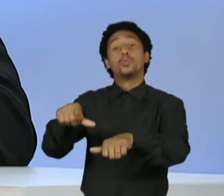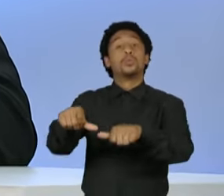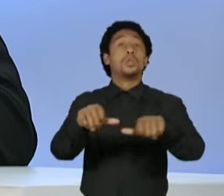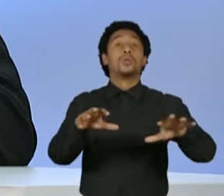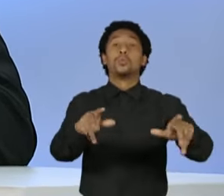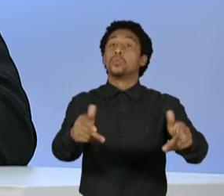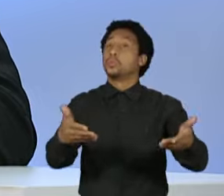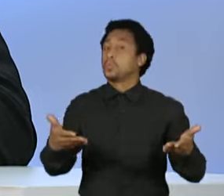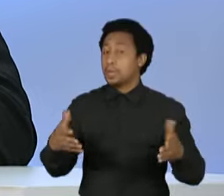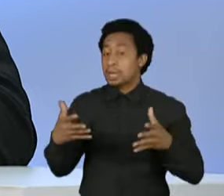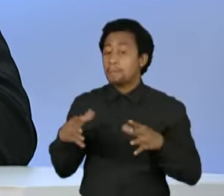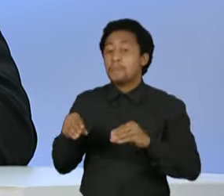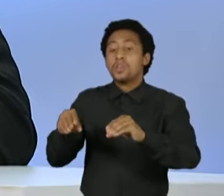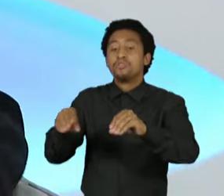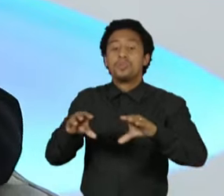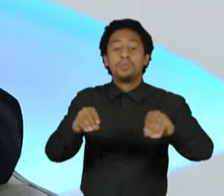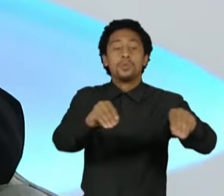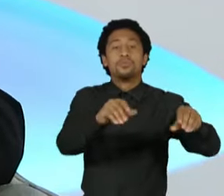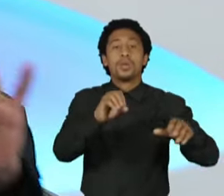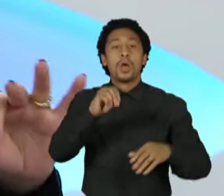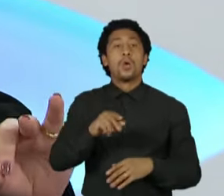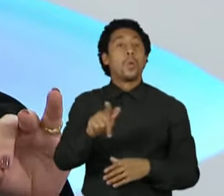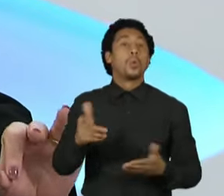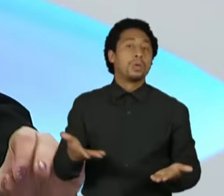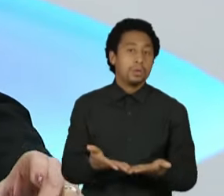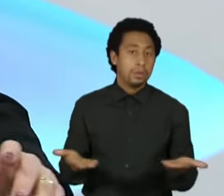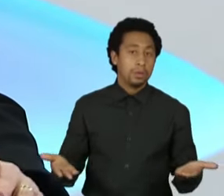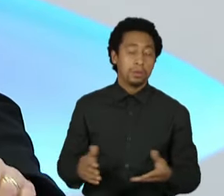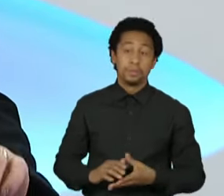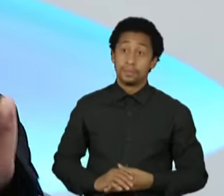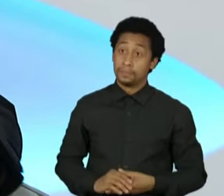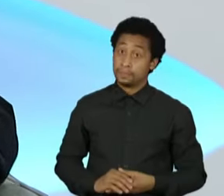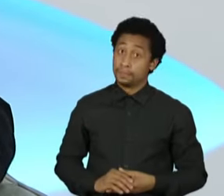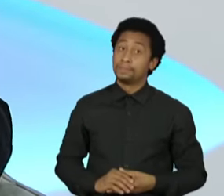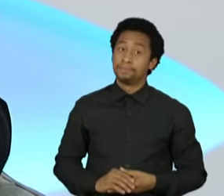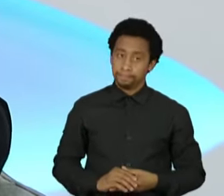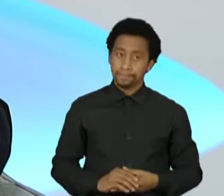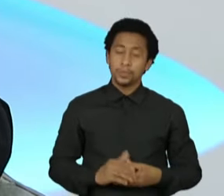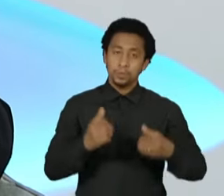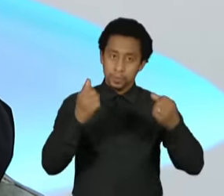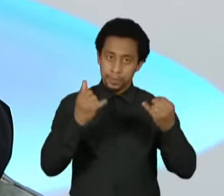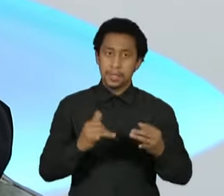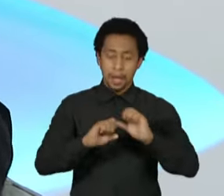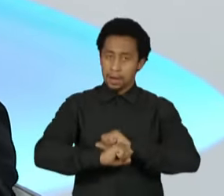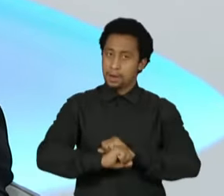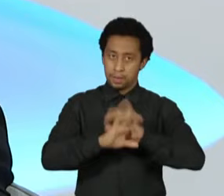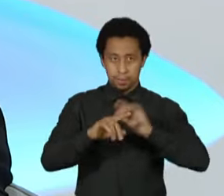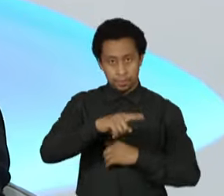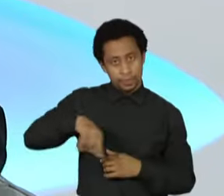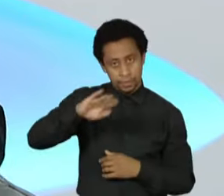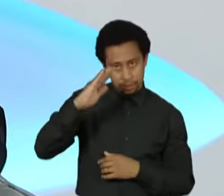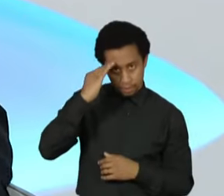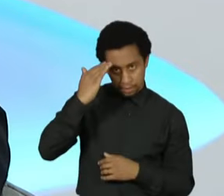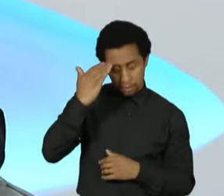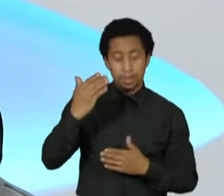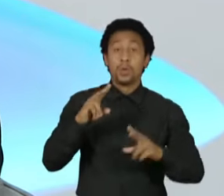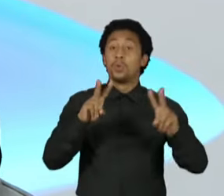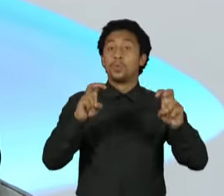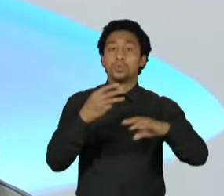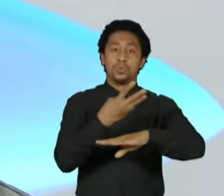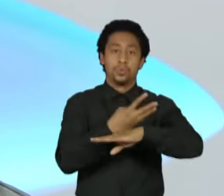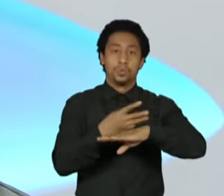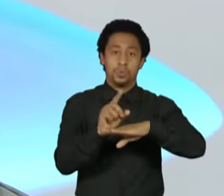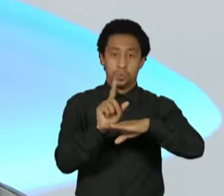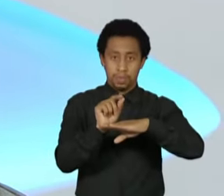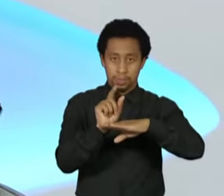pretende interferir nesses órgãos? Não, eu vou ser categórica em relação a isso. Em relação a esse assunto do Ibama, multa muito